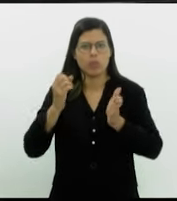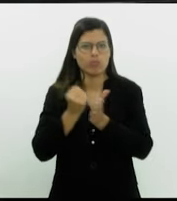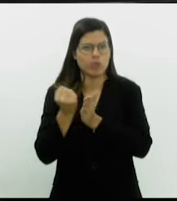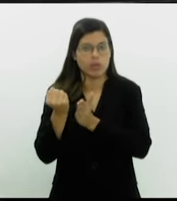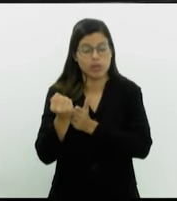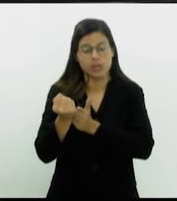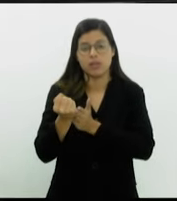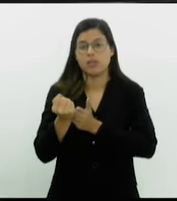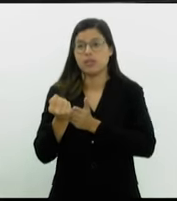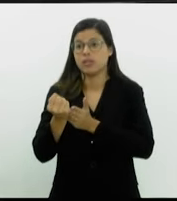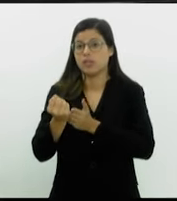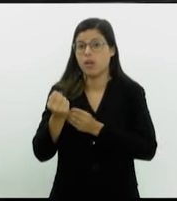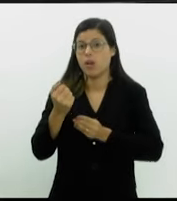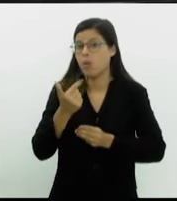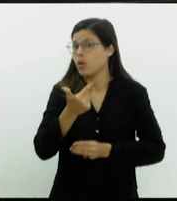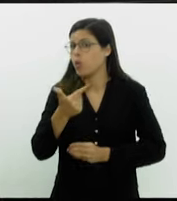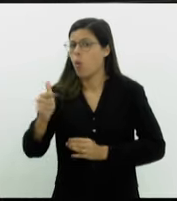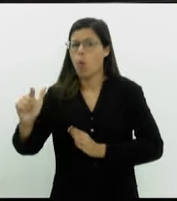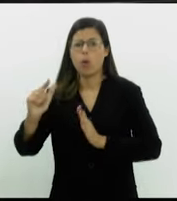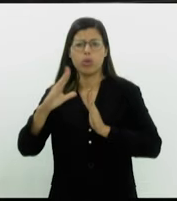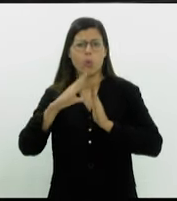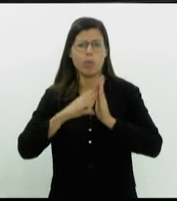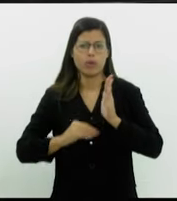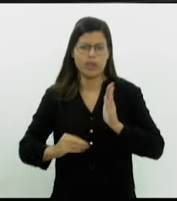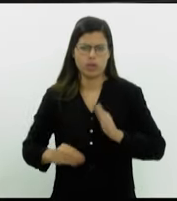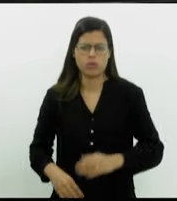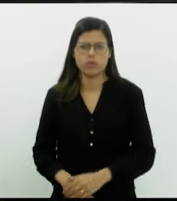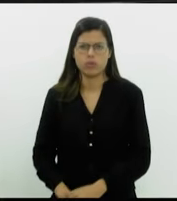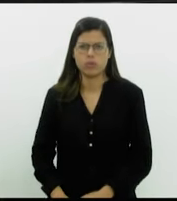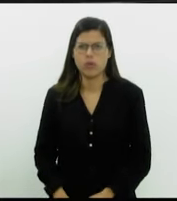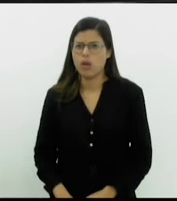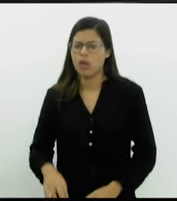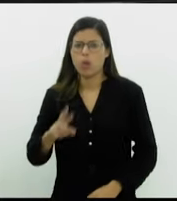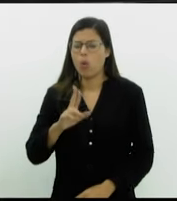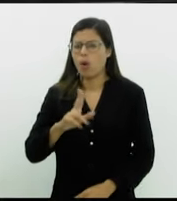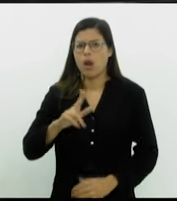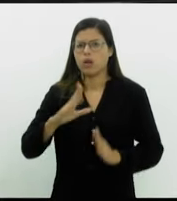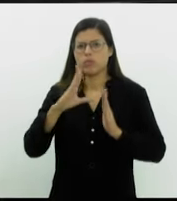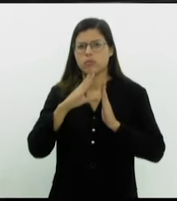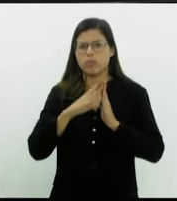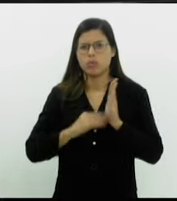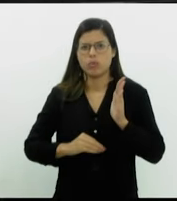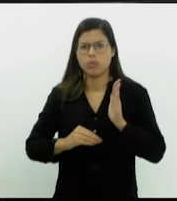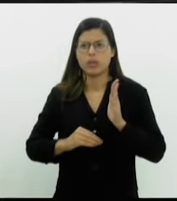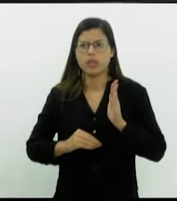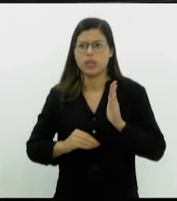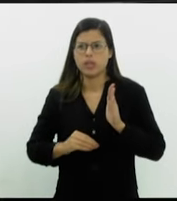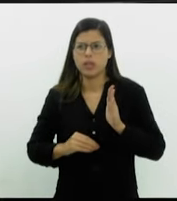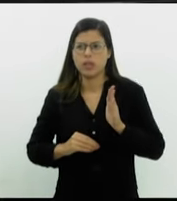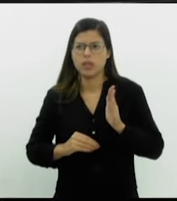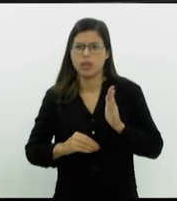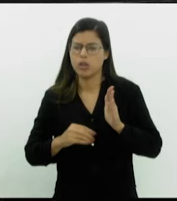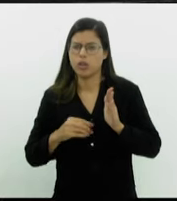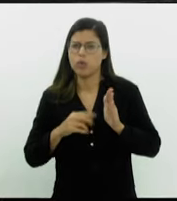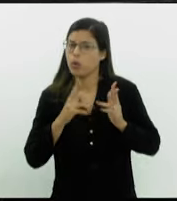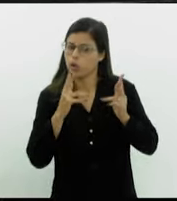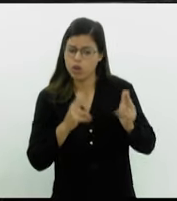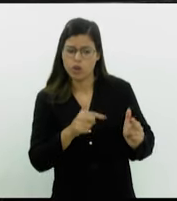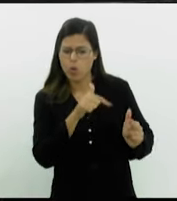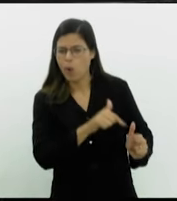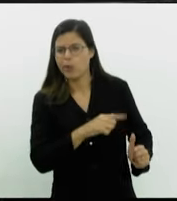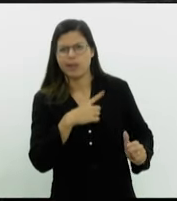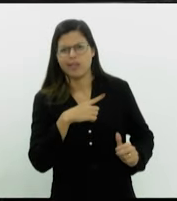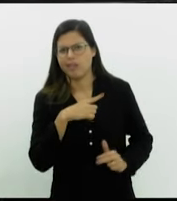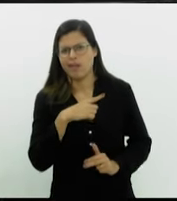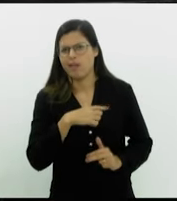em outro modelo, e não no modelo tarifário como é está, em